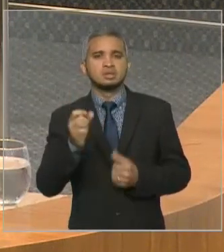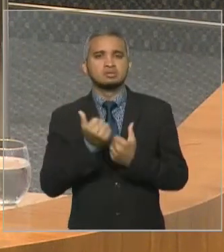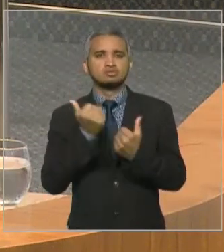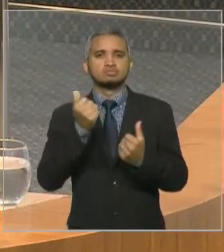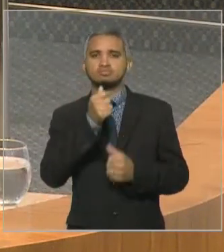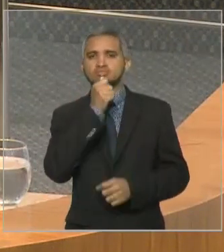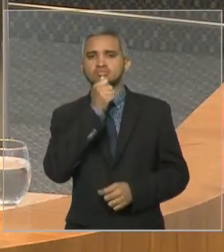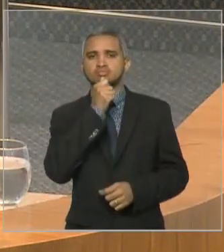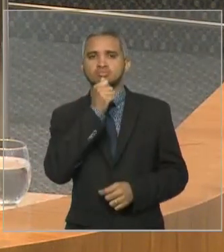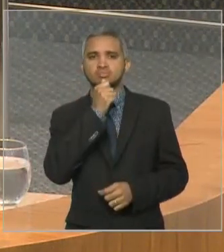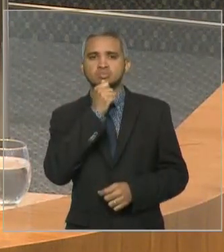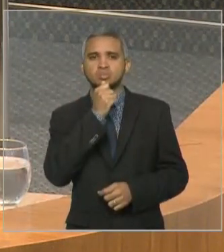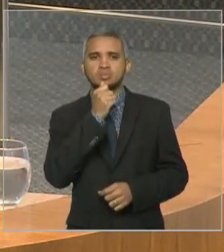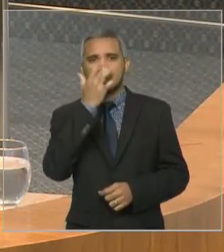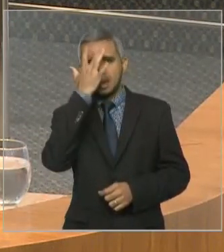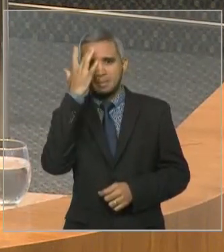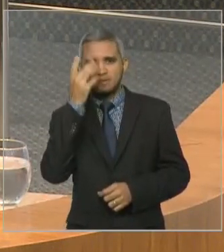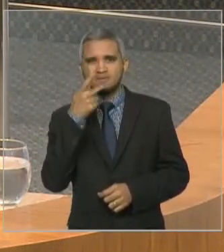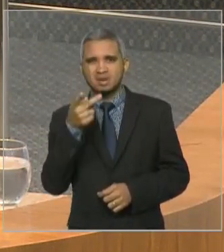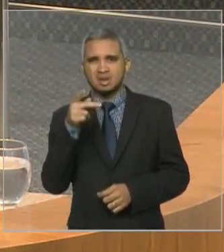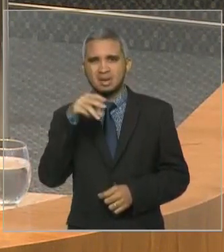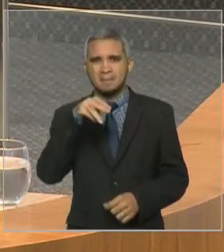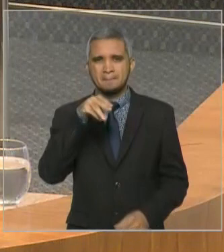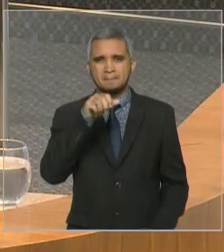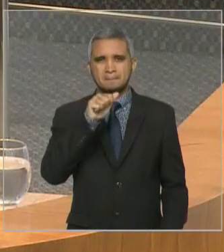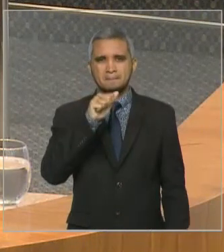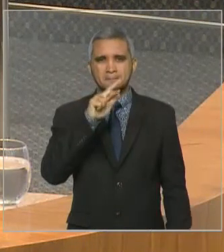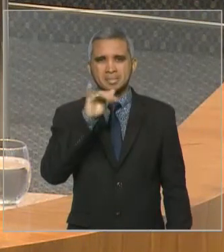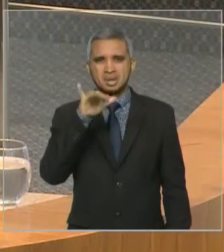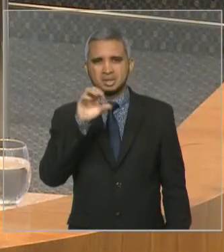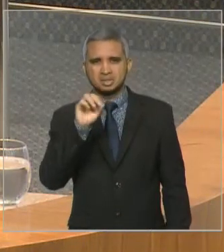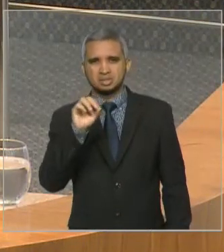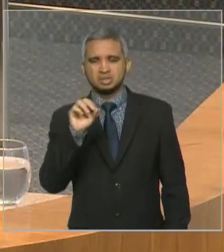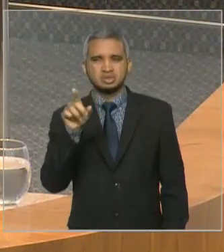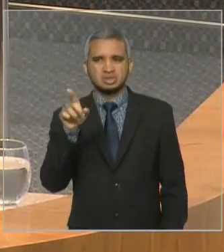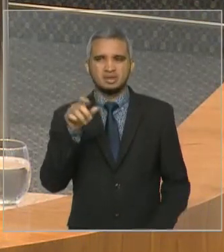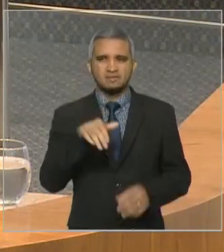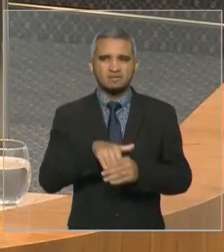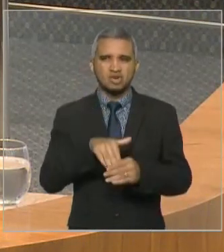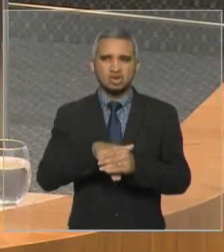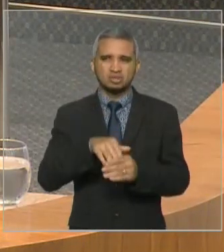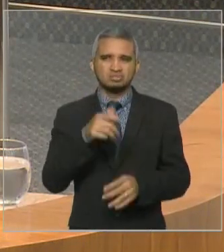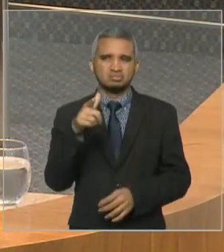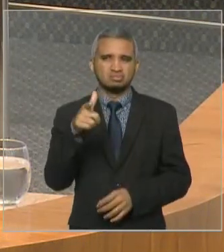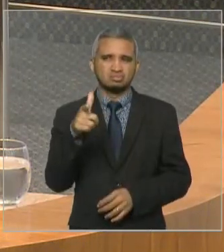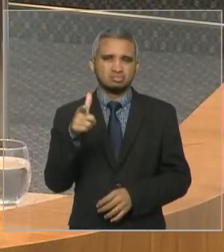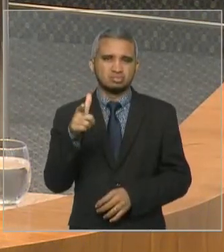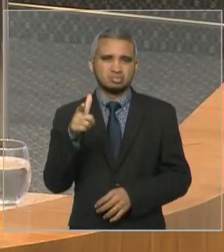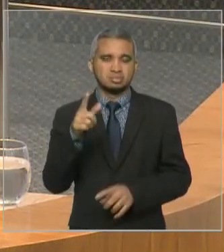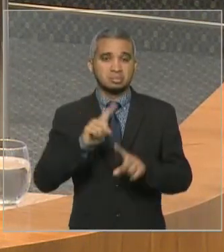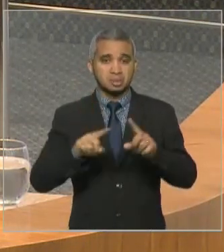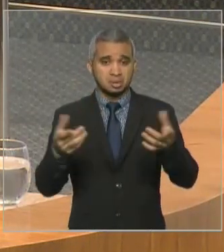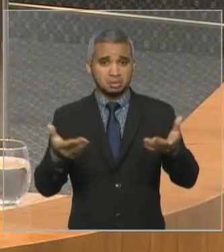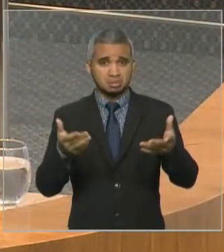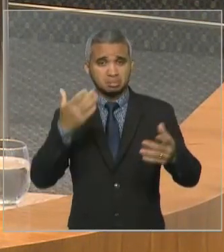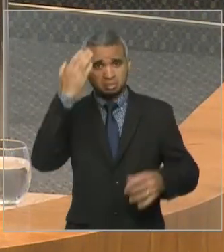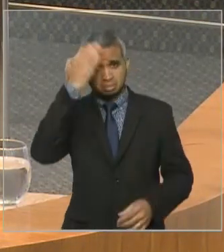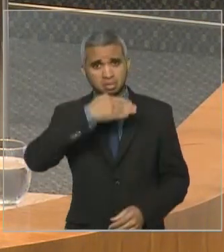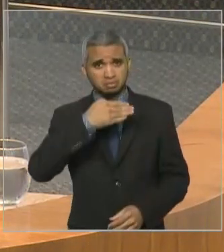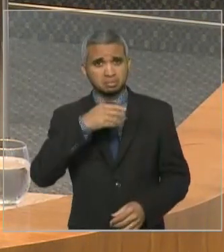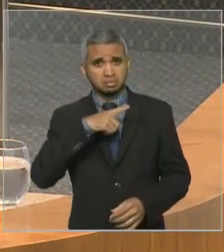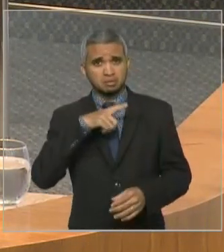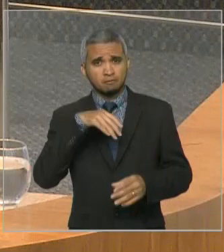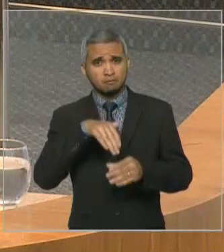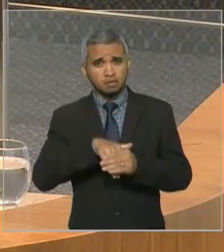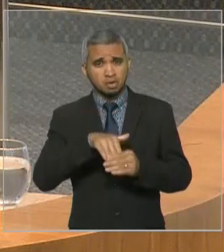deputado Márcio não tem muito voto. E o deputado Márcio teve voto demais. Chegou aqui com uma